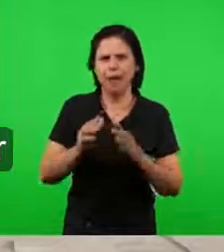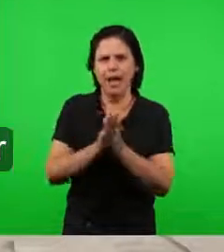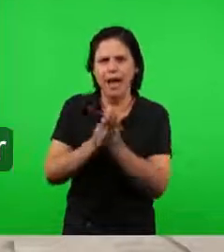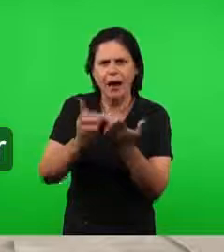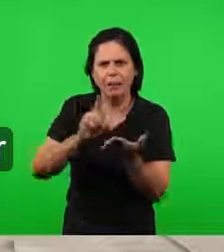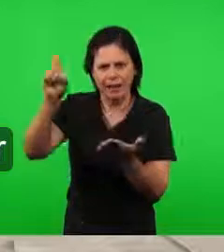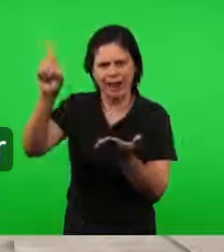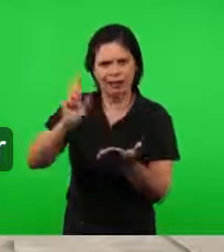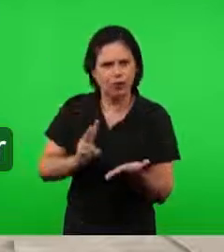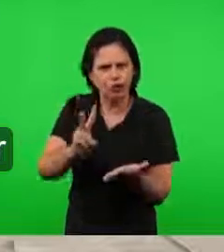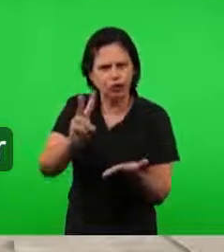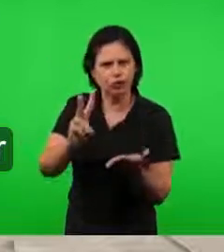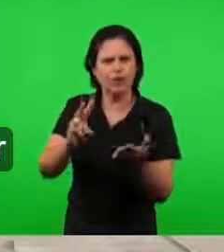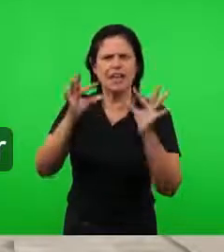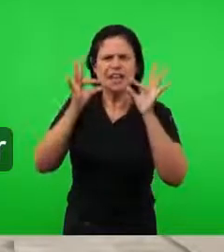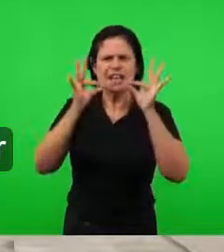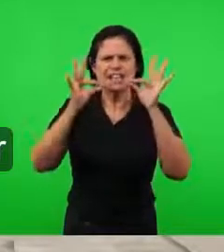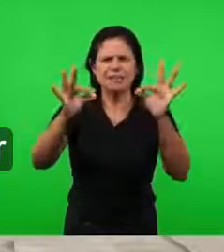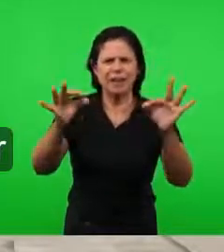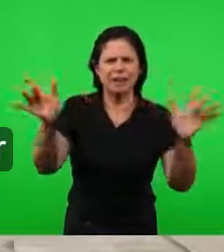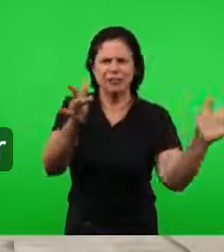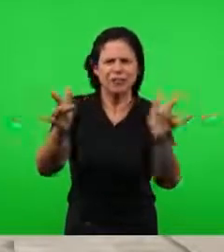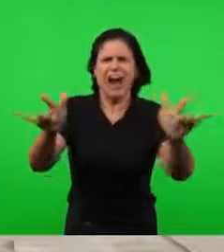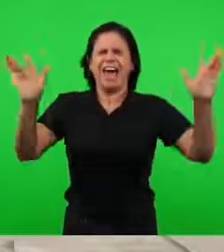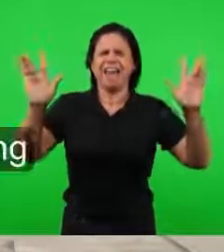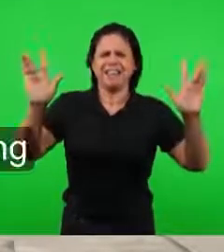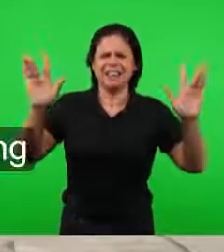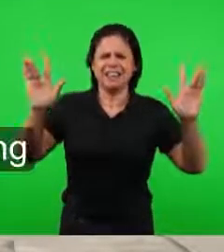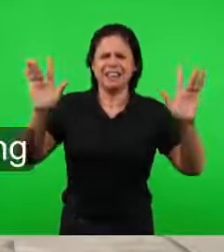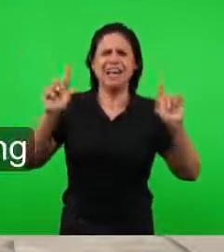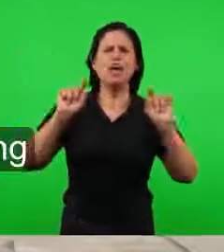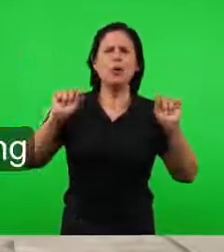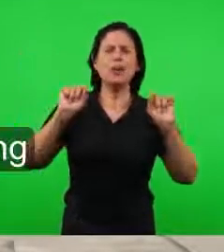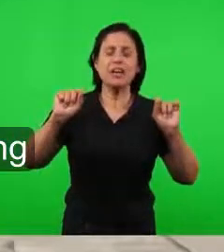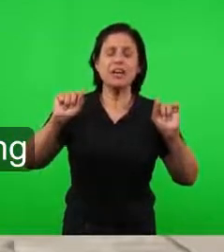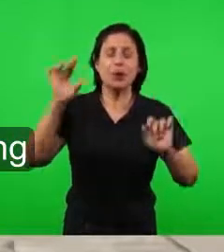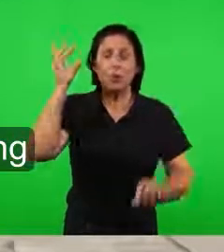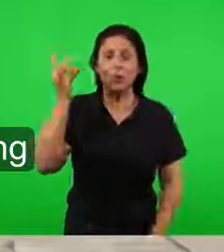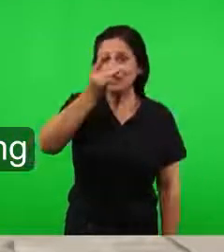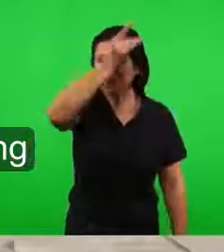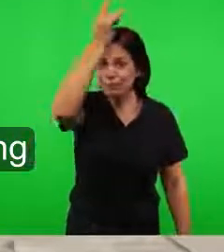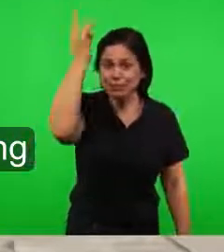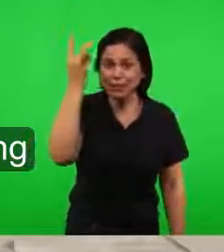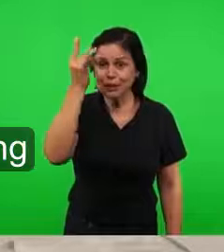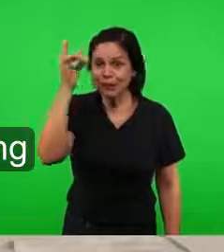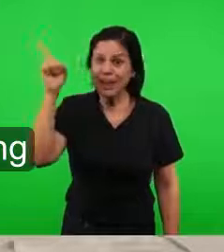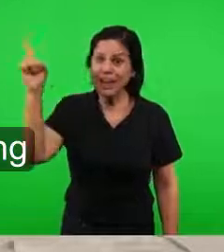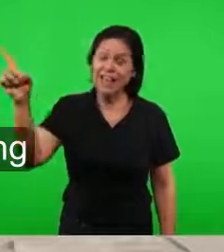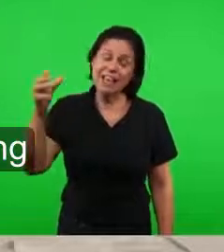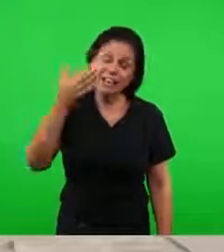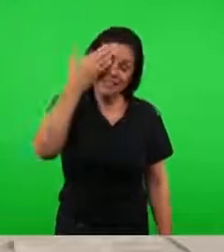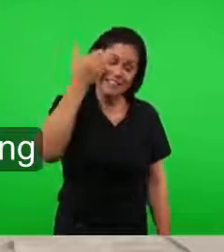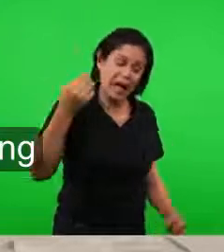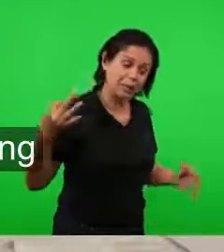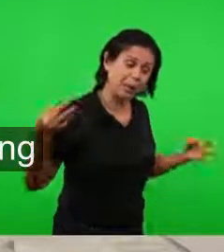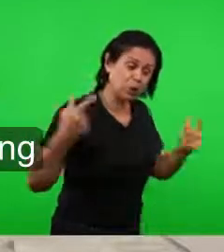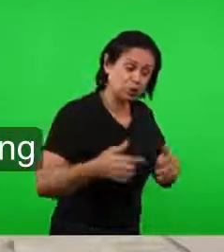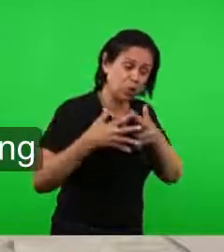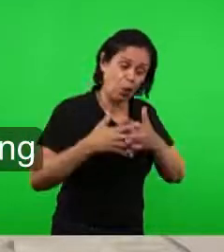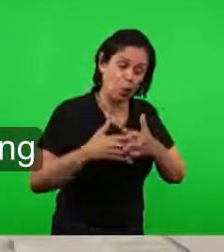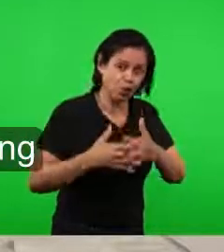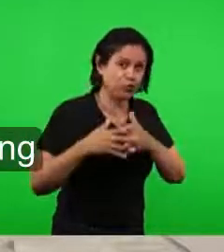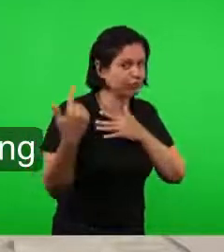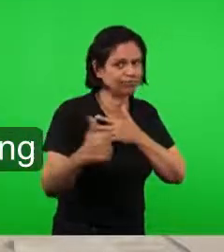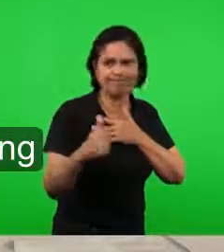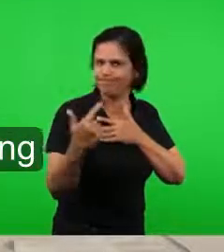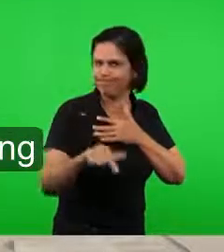Espada aguda, mostrando que não tem, para o Espírito Santo, não existe confusão de nada. Quem está no